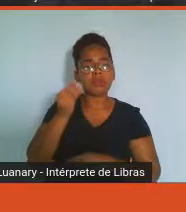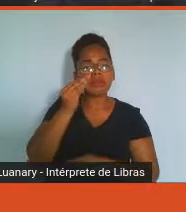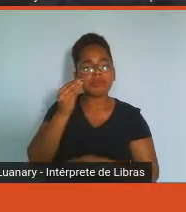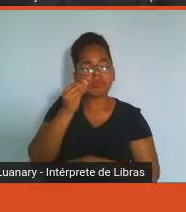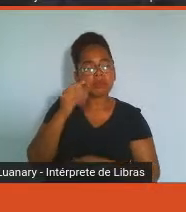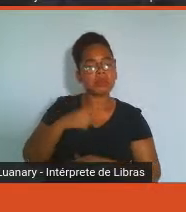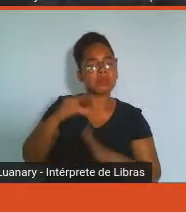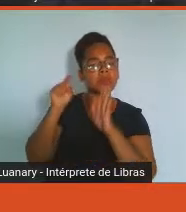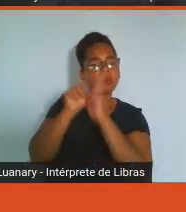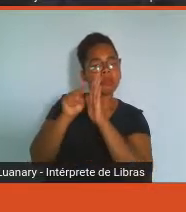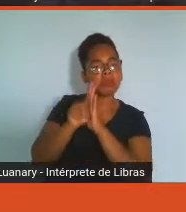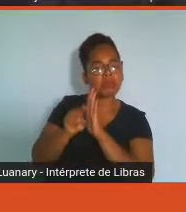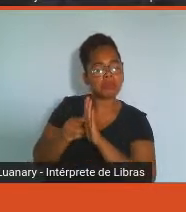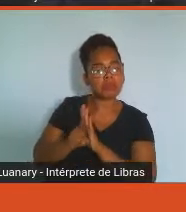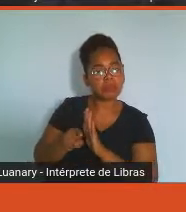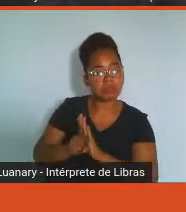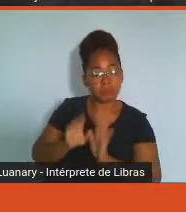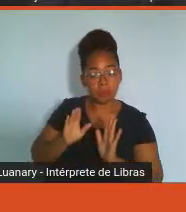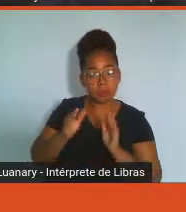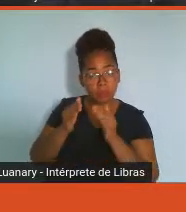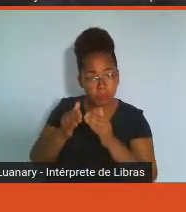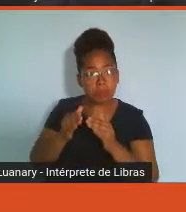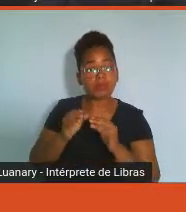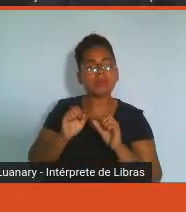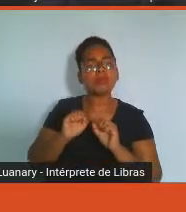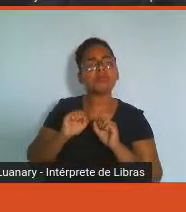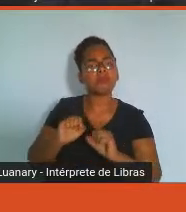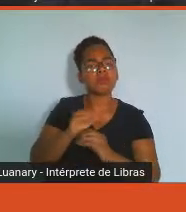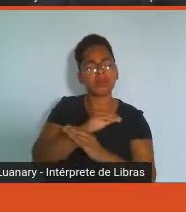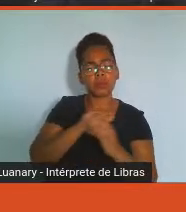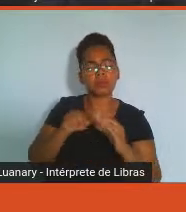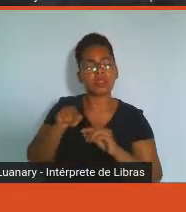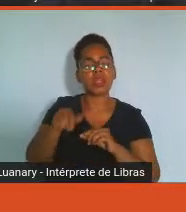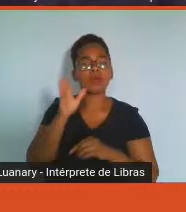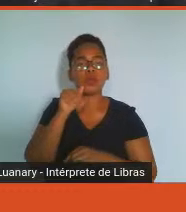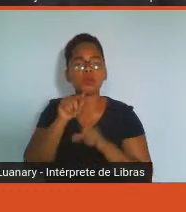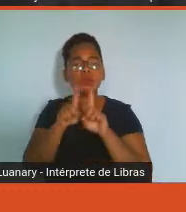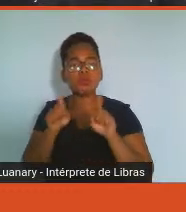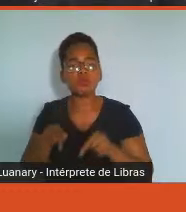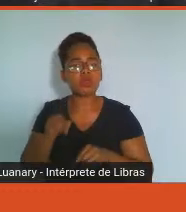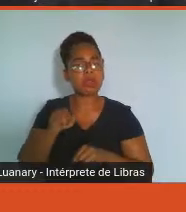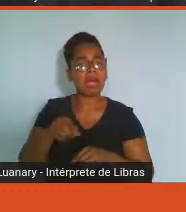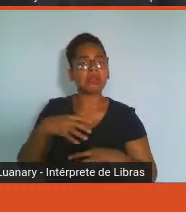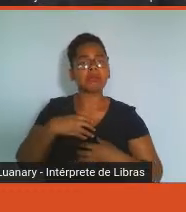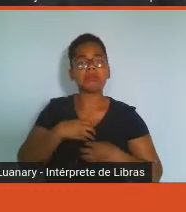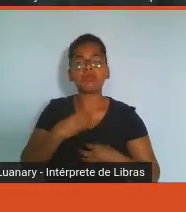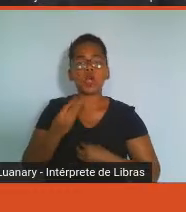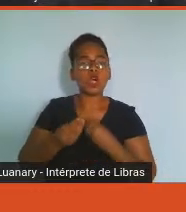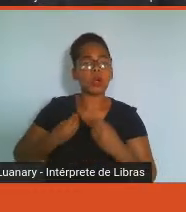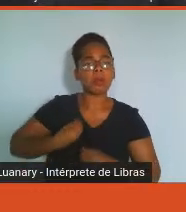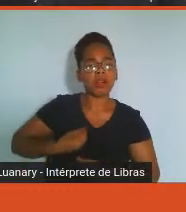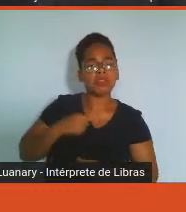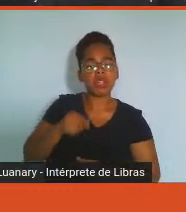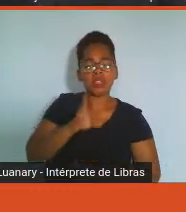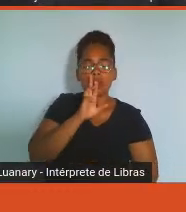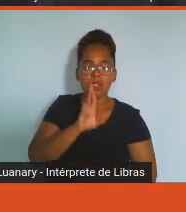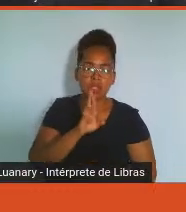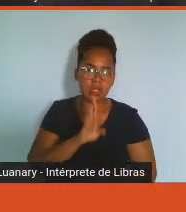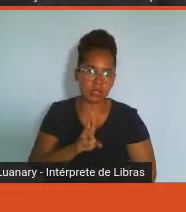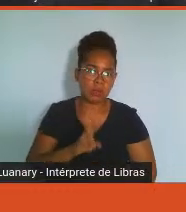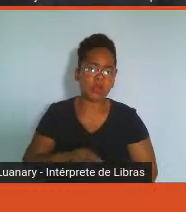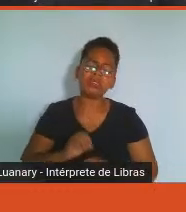padronizados, mas vocês podem também, claro, criar ferramentas próprias, né, de acordo com os